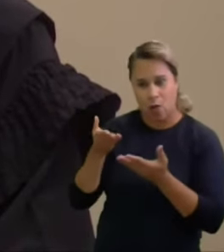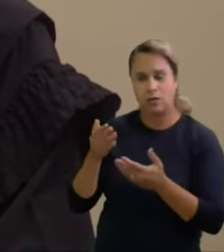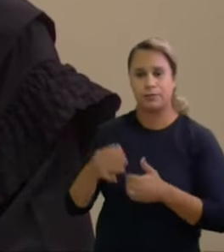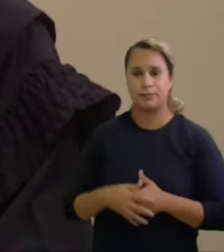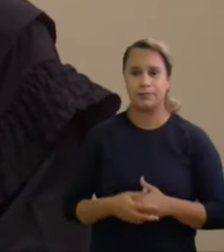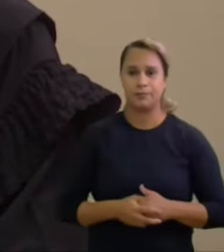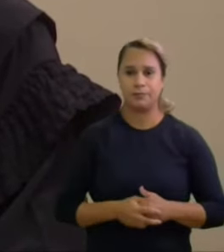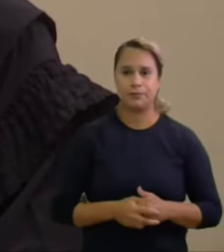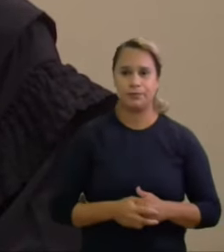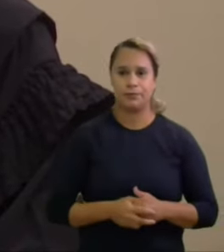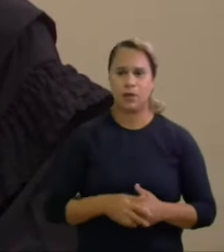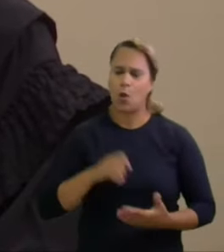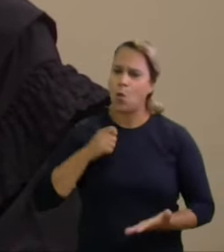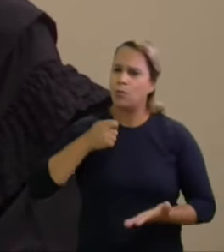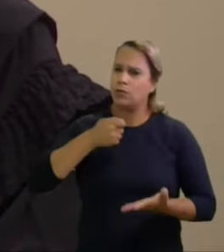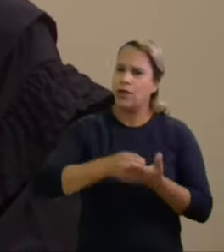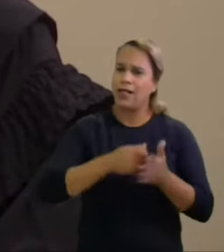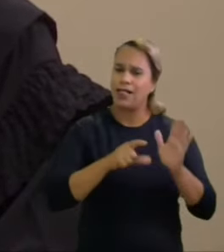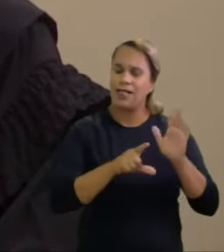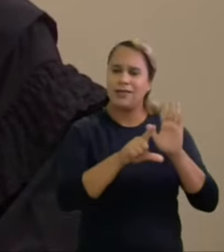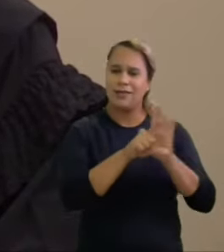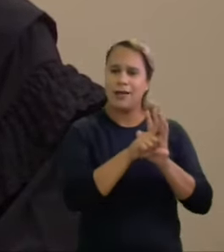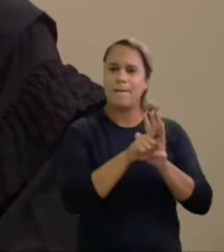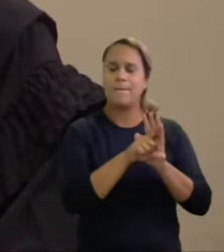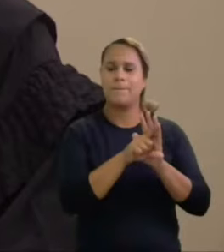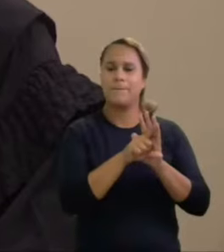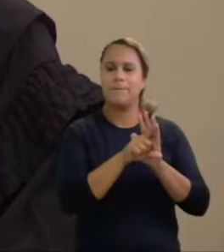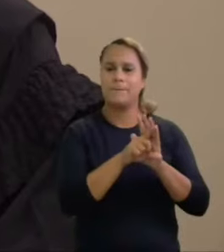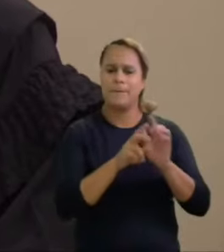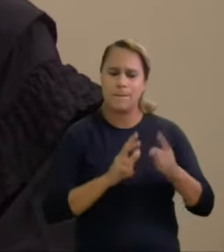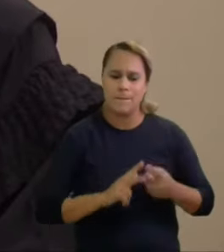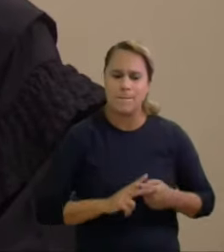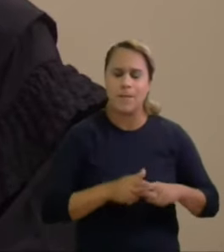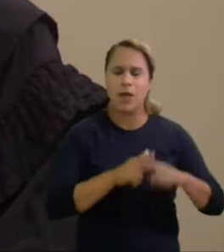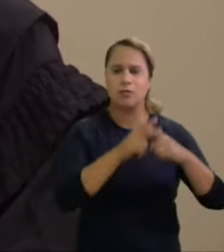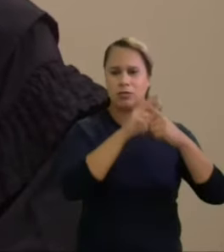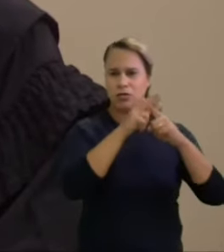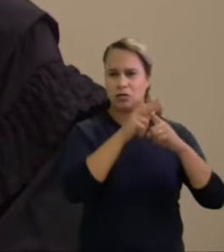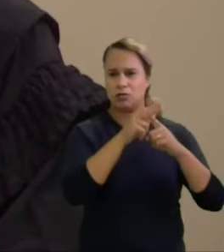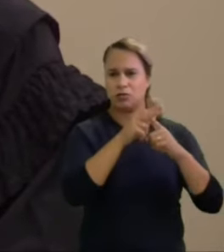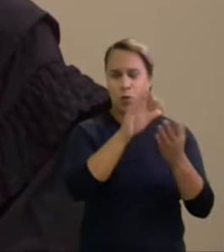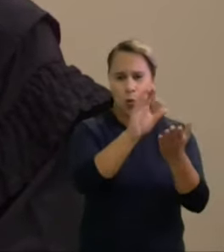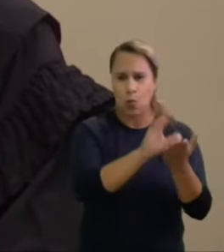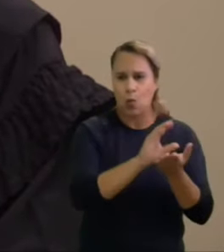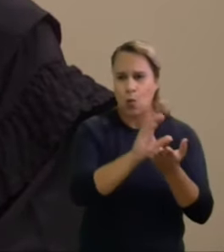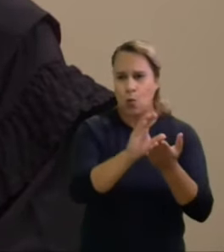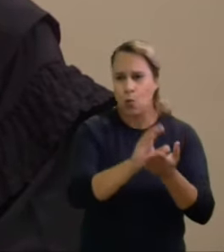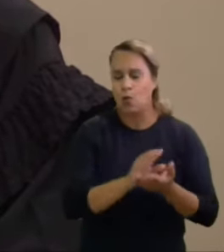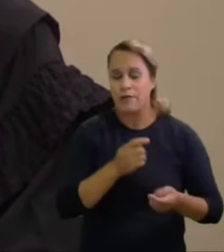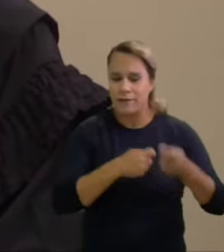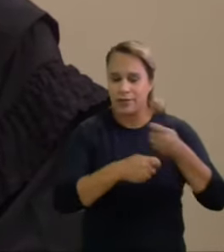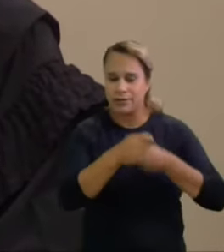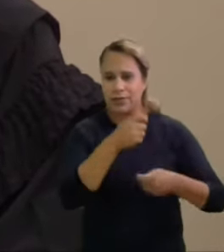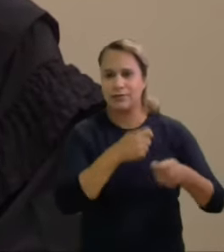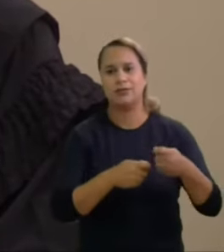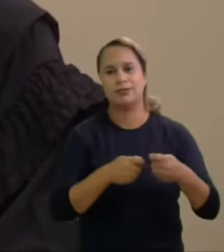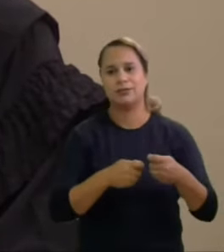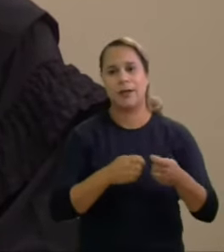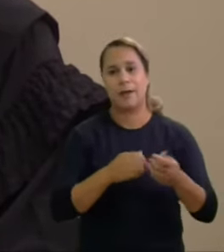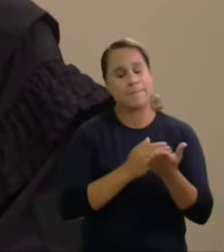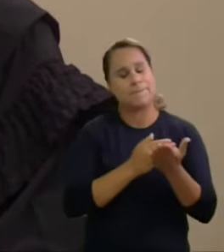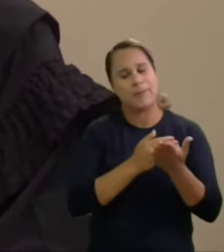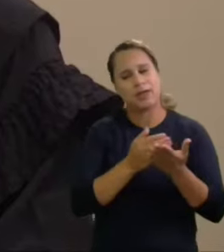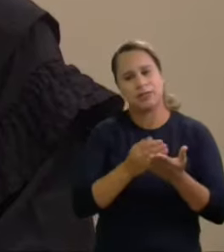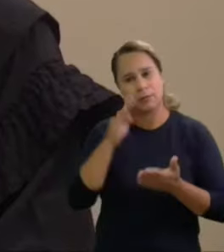obrigatoriedade legal de manutenção de recursos financeiros escriturados objetiva tutelar o princípio da moralidade das